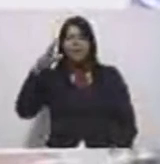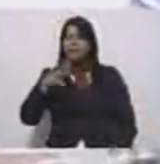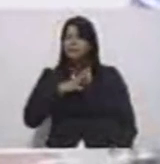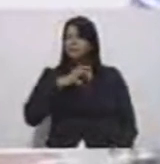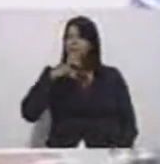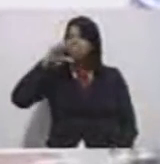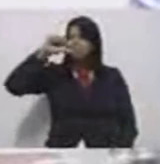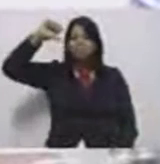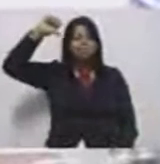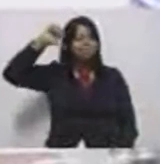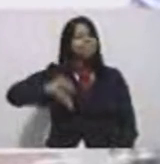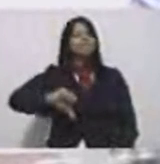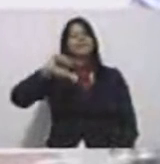ontem.